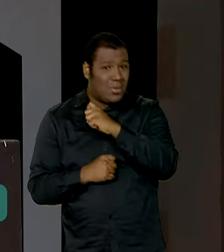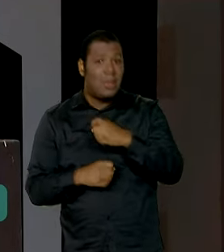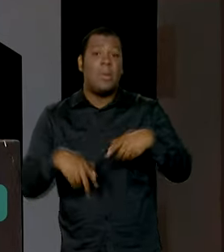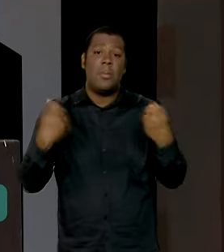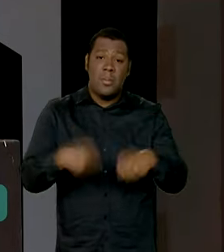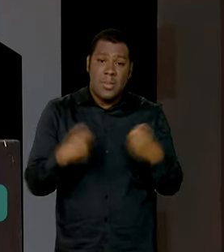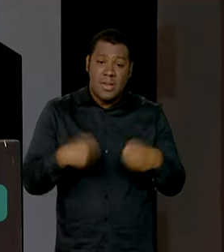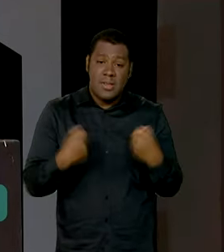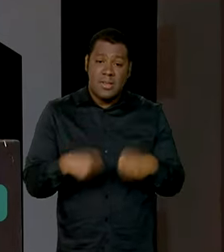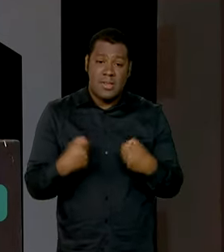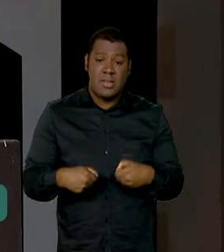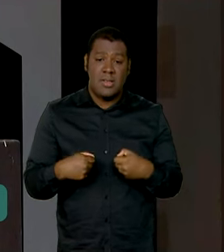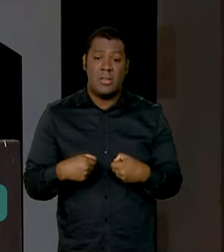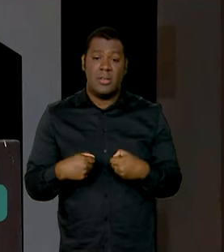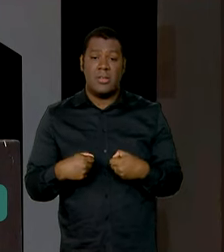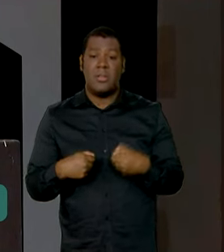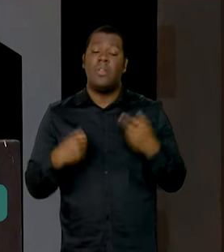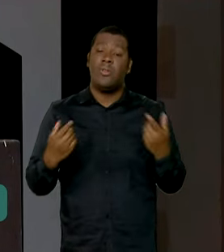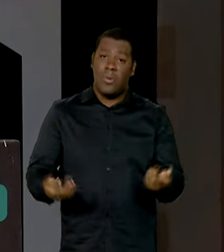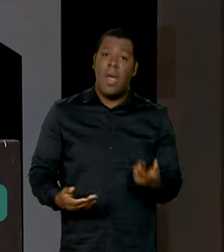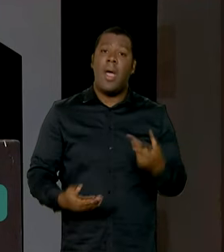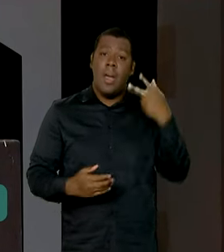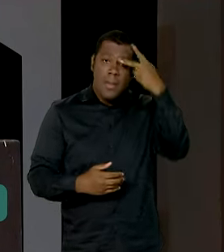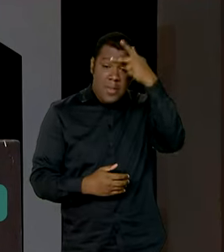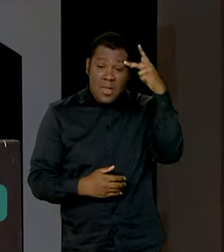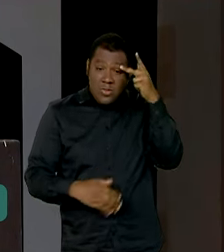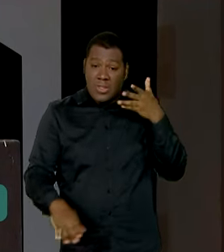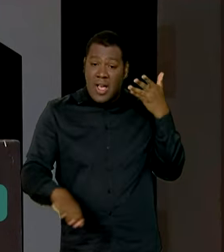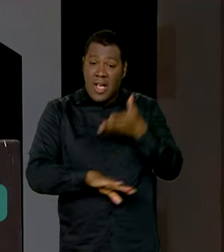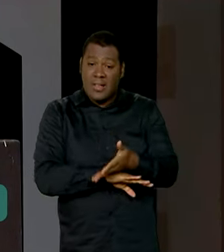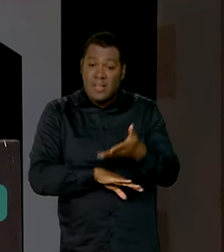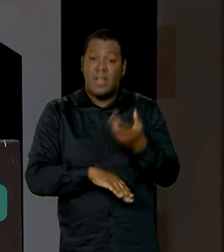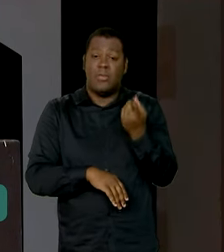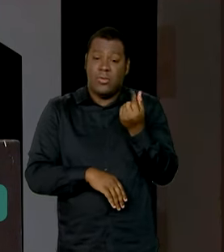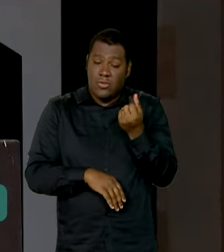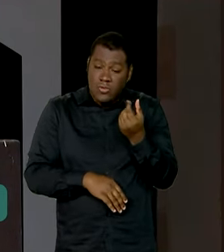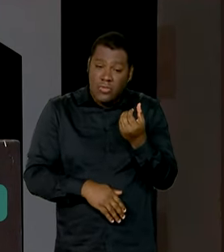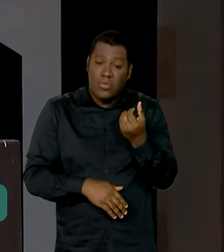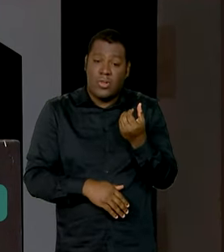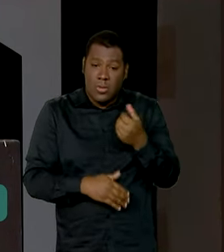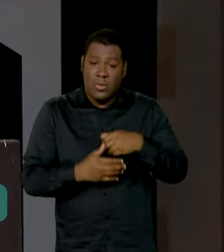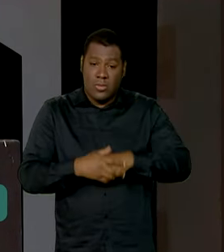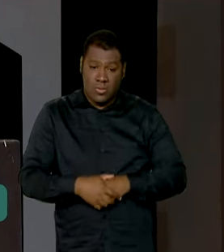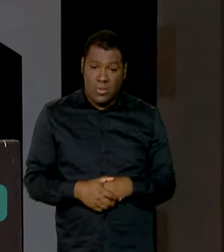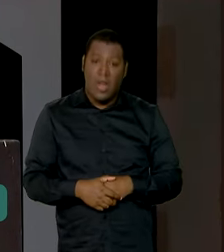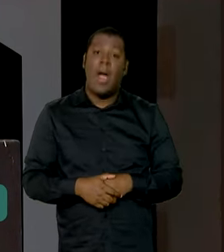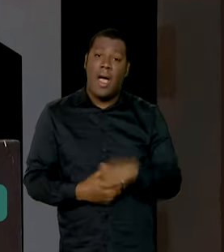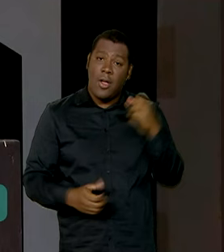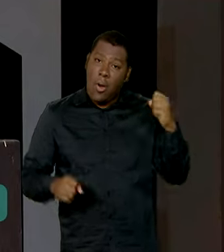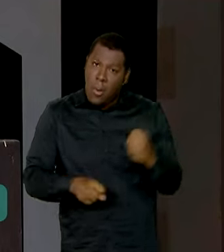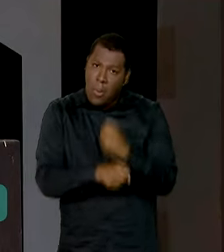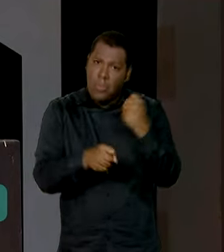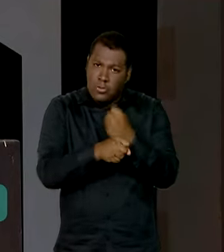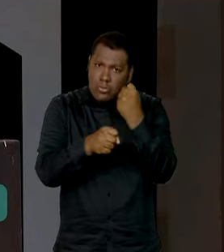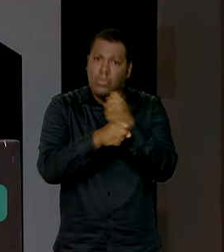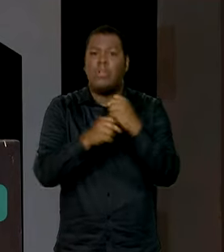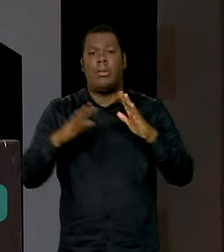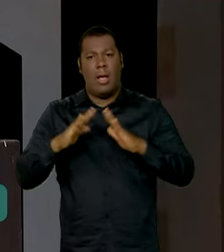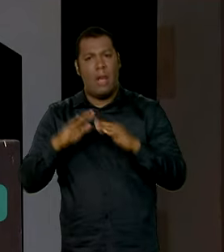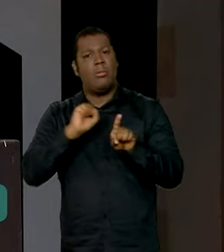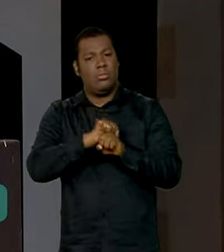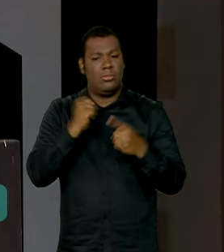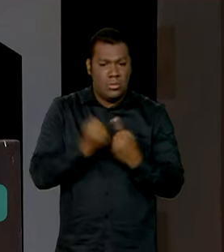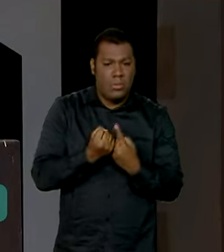do aporte do recurso para que a gente possa juntar os recursos e, de fato, produzir a moradia. Então, tem que ter uma